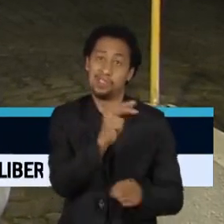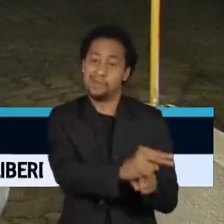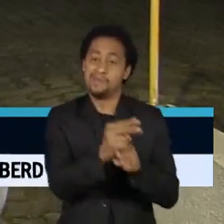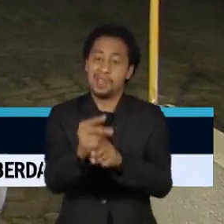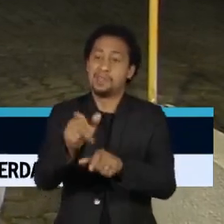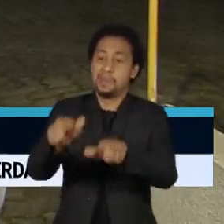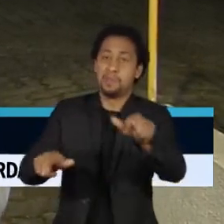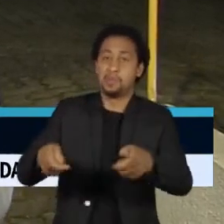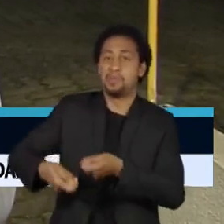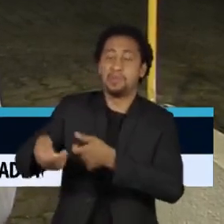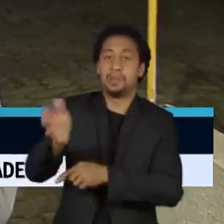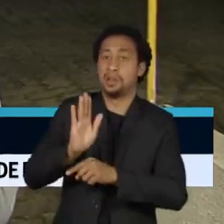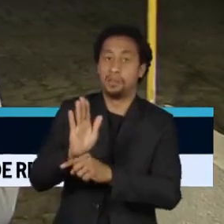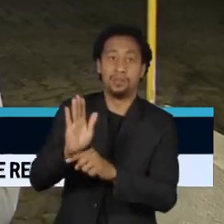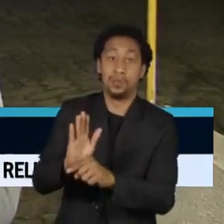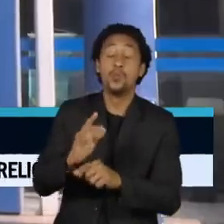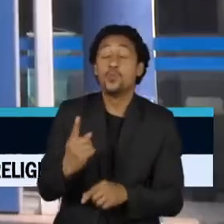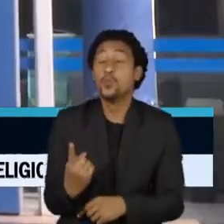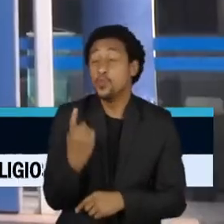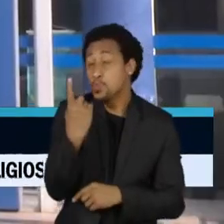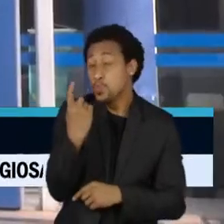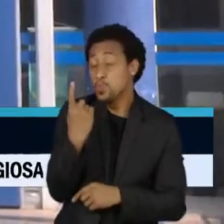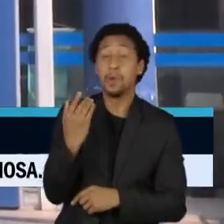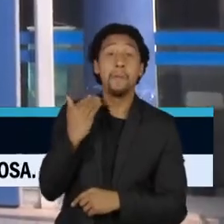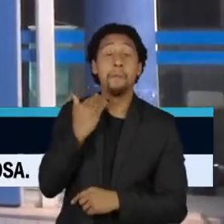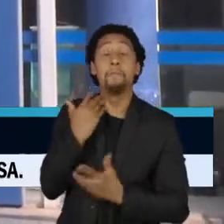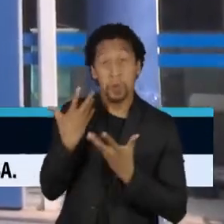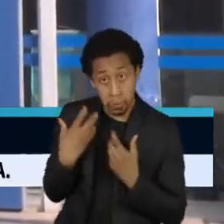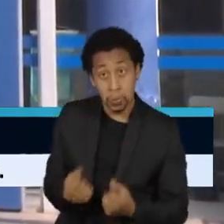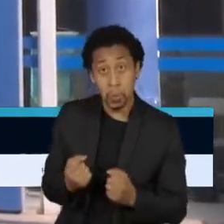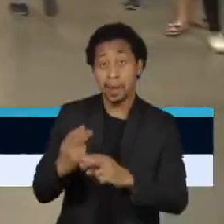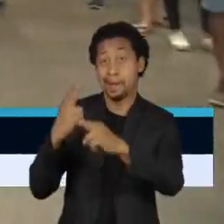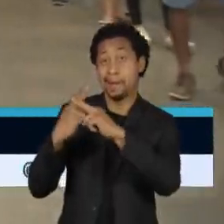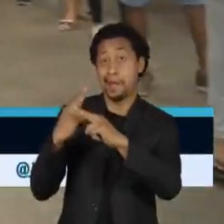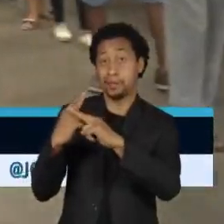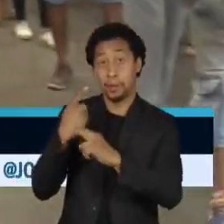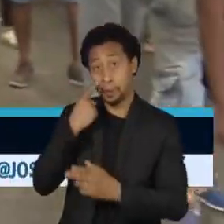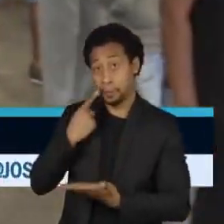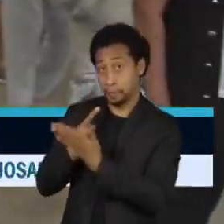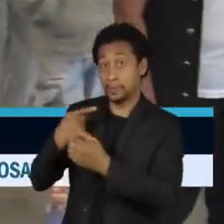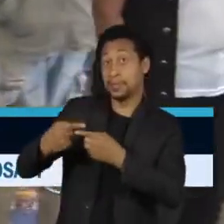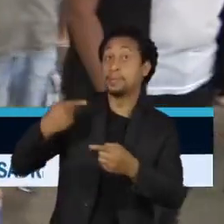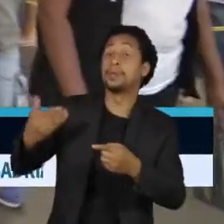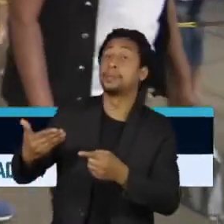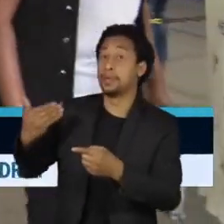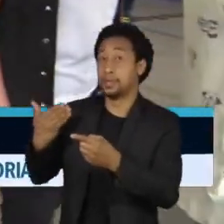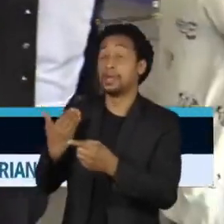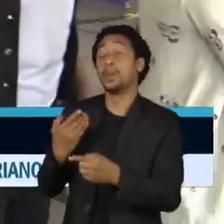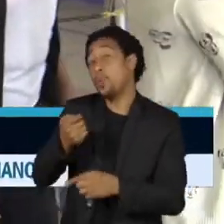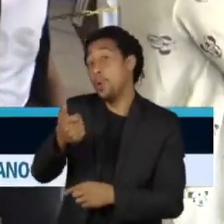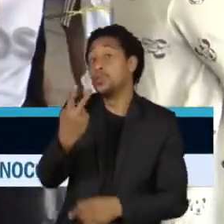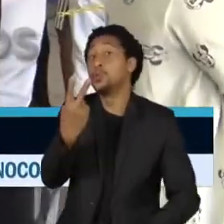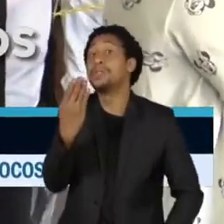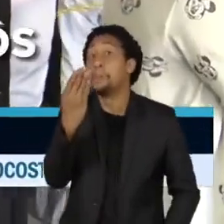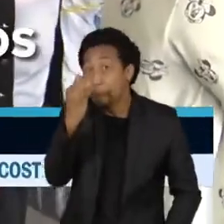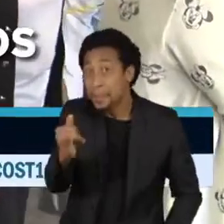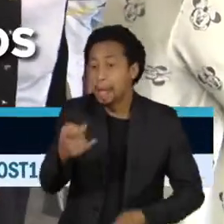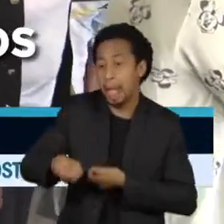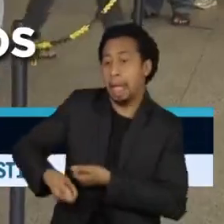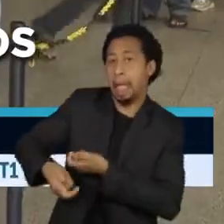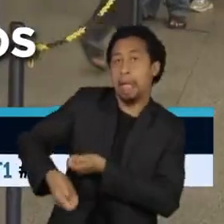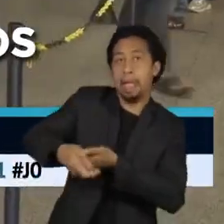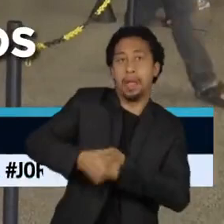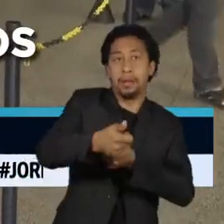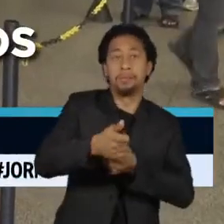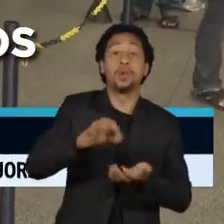a oferecer o consignado do auxílio. Somente na semana passada, a Caixa emprestou quase 2 bilhões de reais. No total, foram